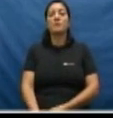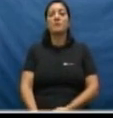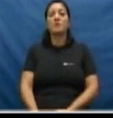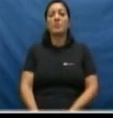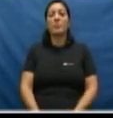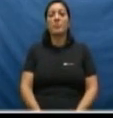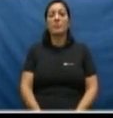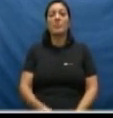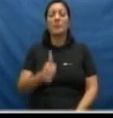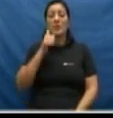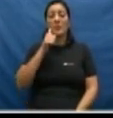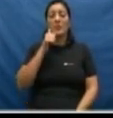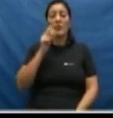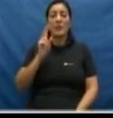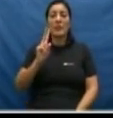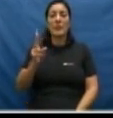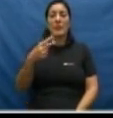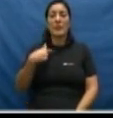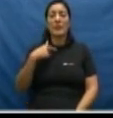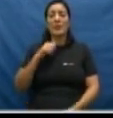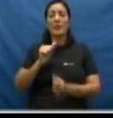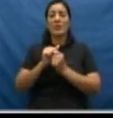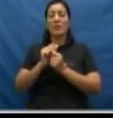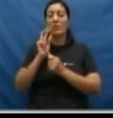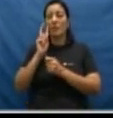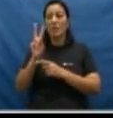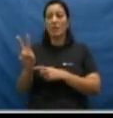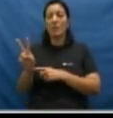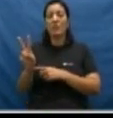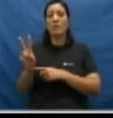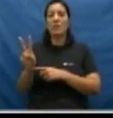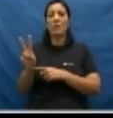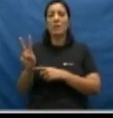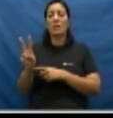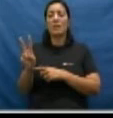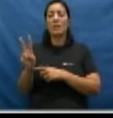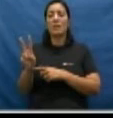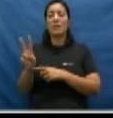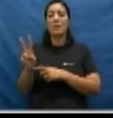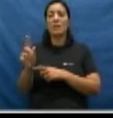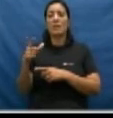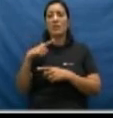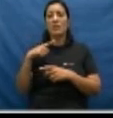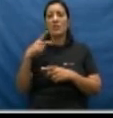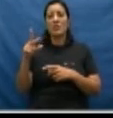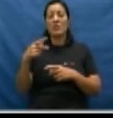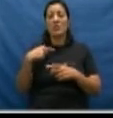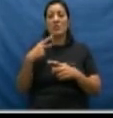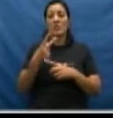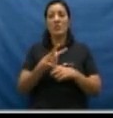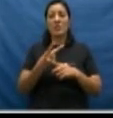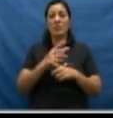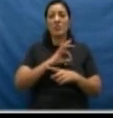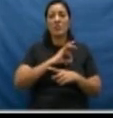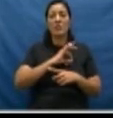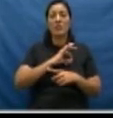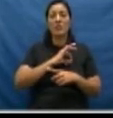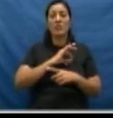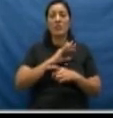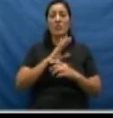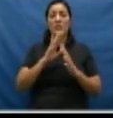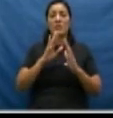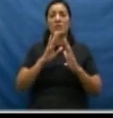A mulher sempre tem que ser acompanhada no processo. Primeiramente, evidente, ela deve procurar uma delegacia